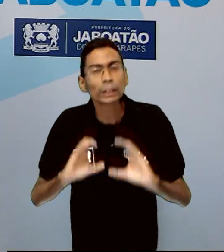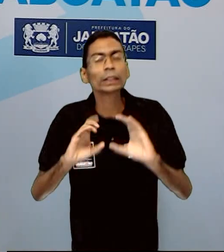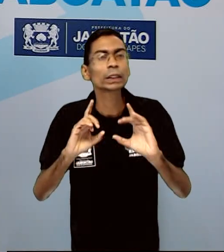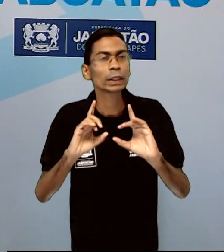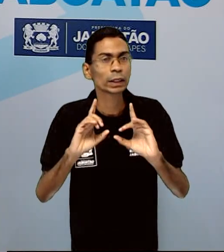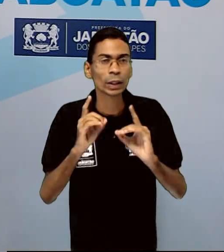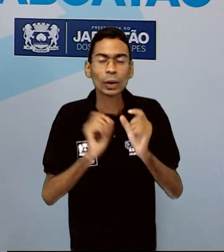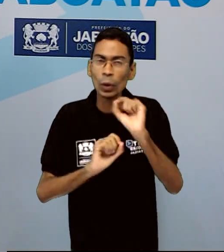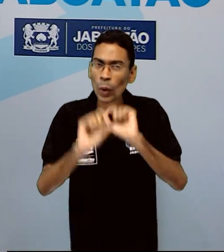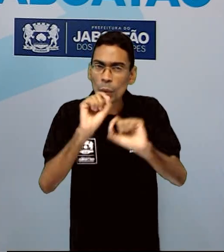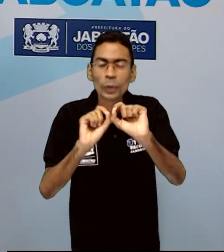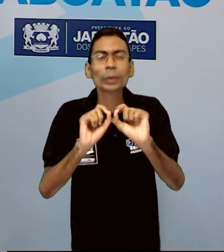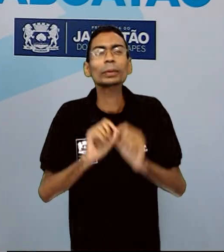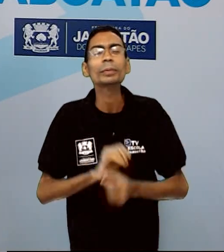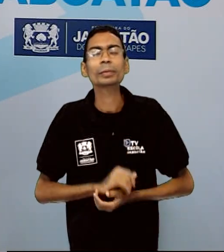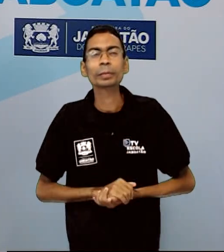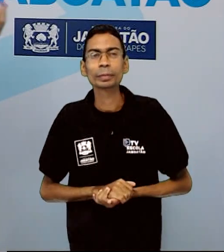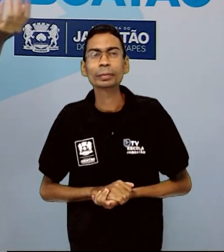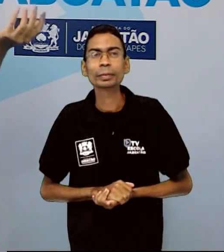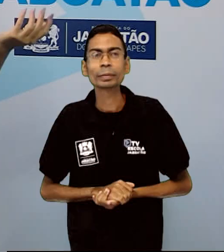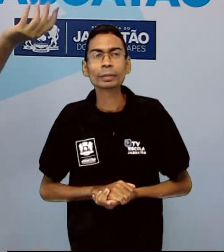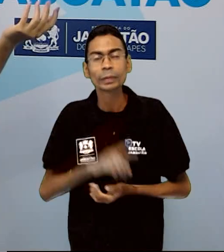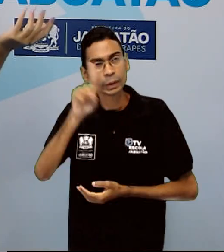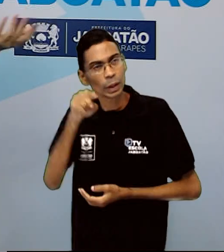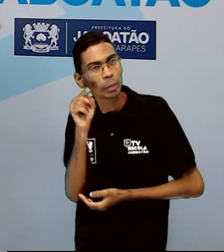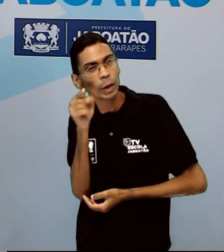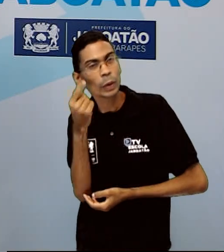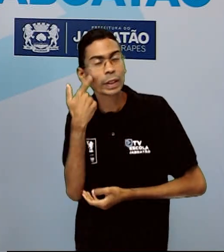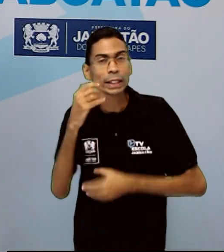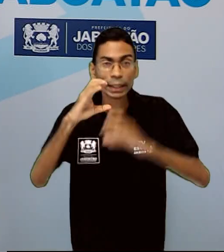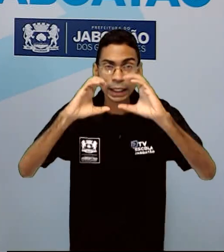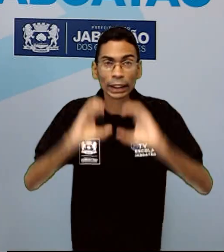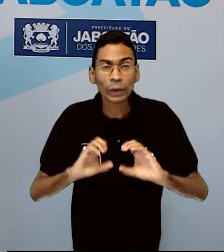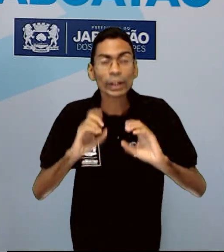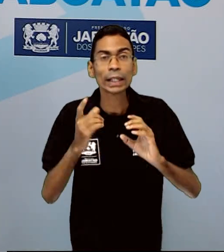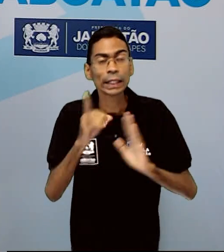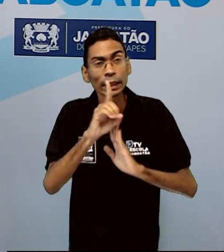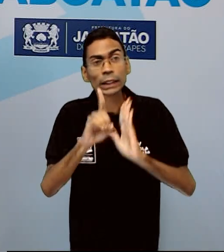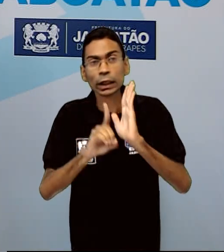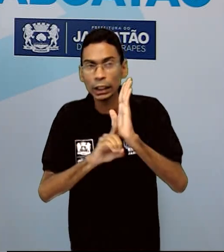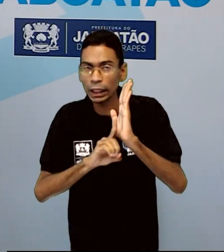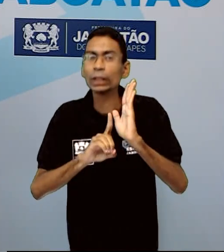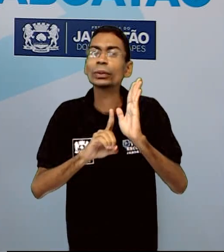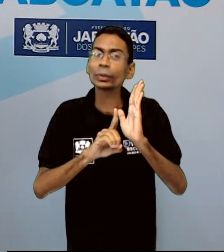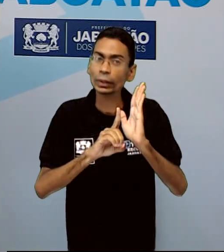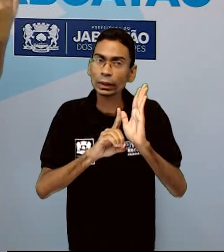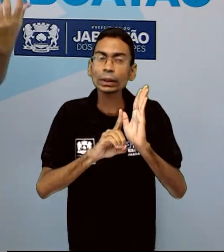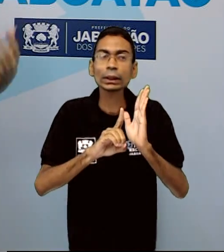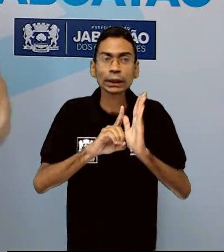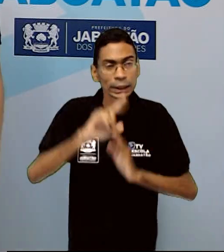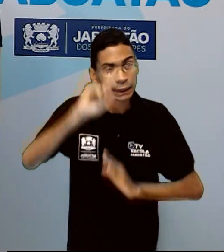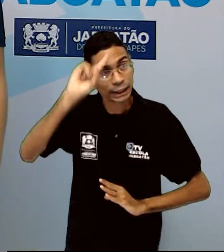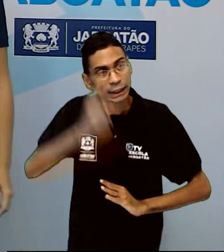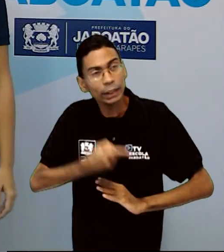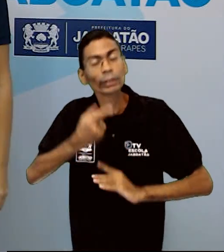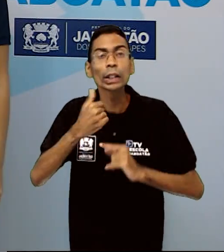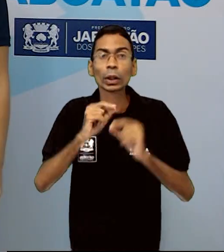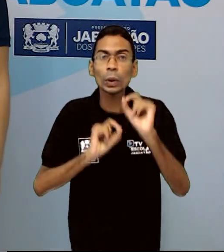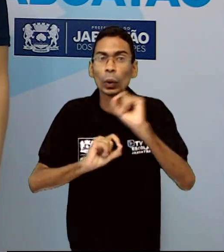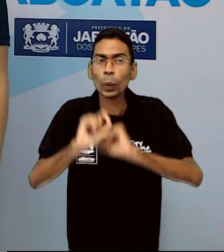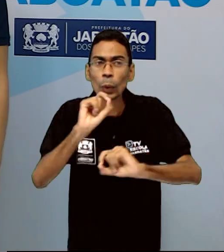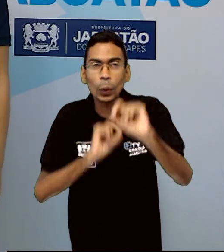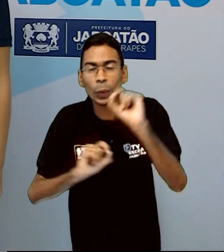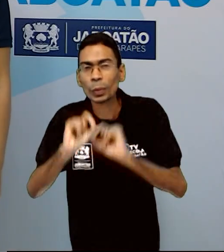ser um cidadão? Ser cidadão é ter direitos e deveres como membro de uma